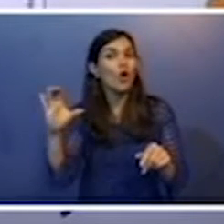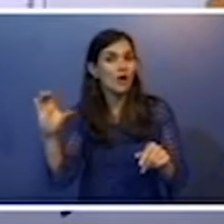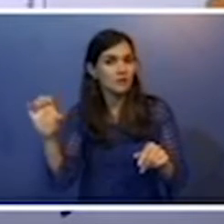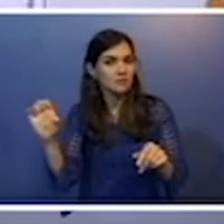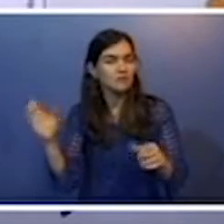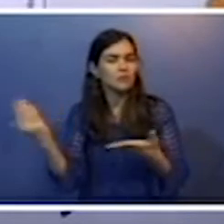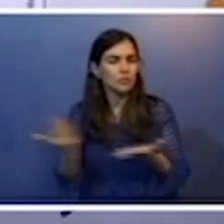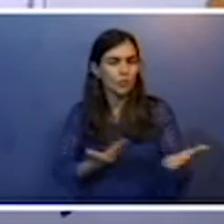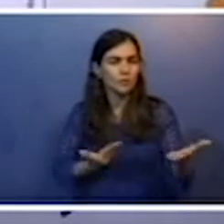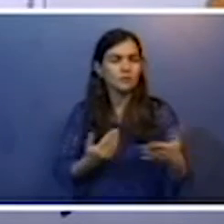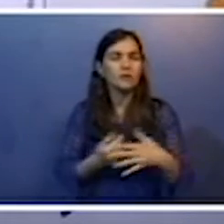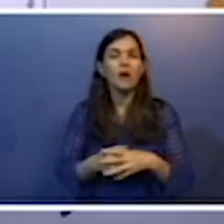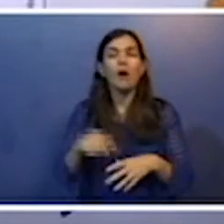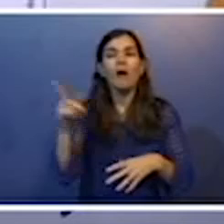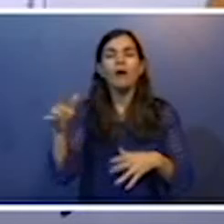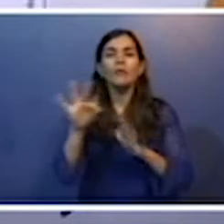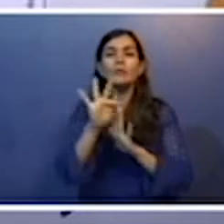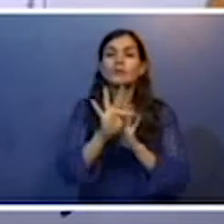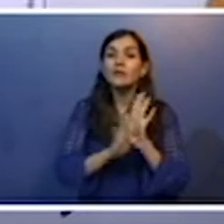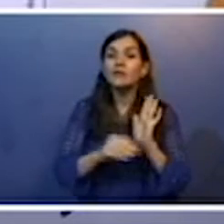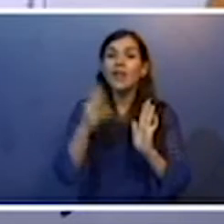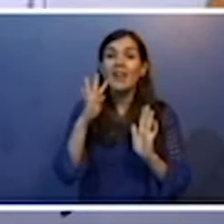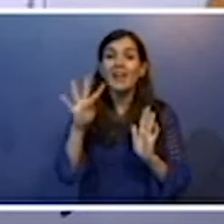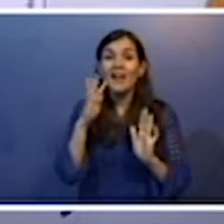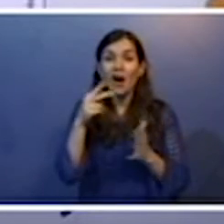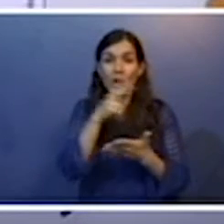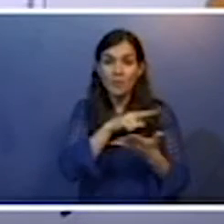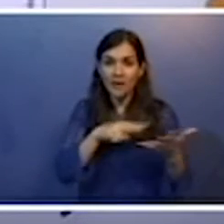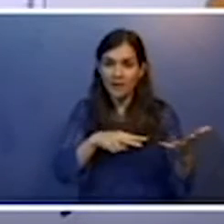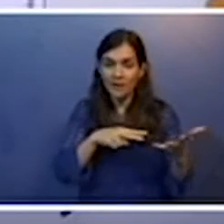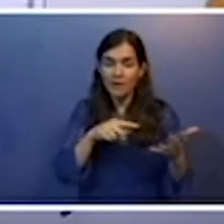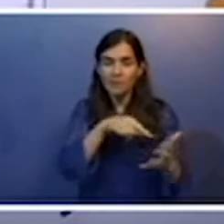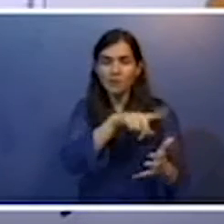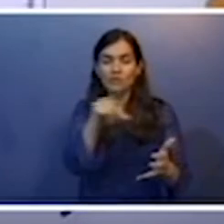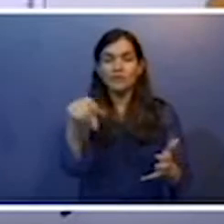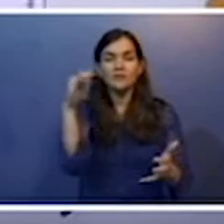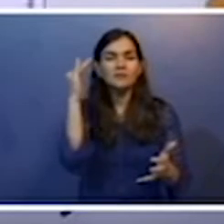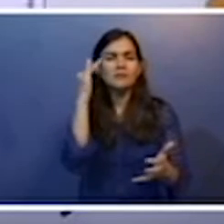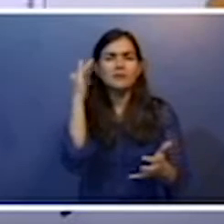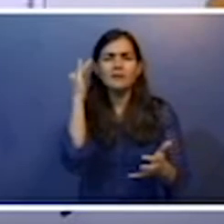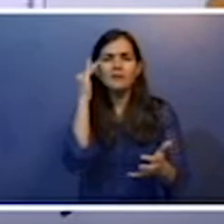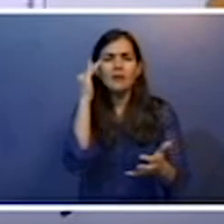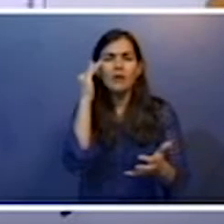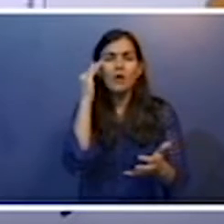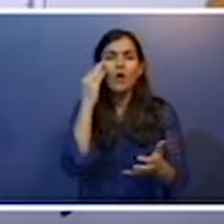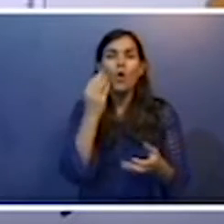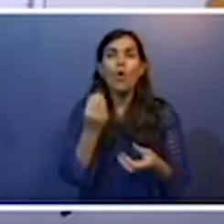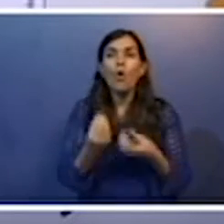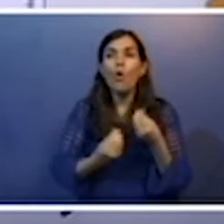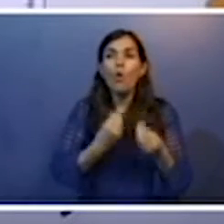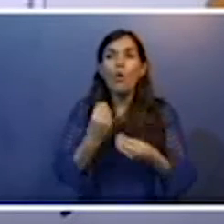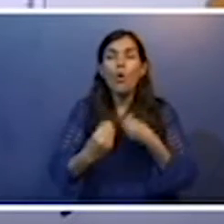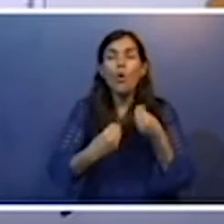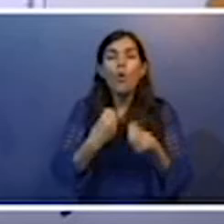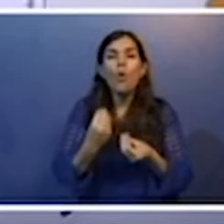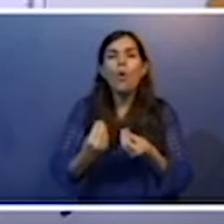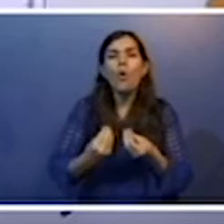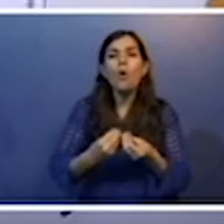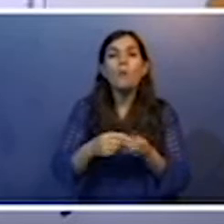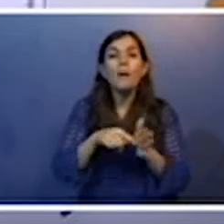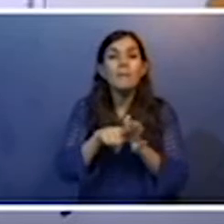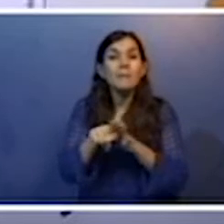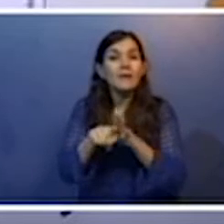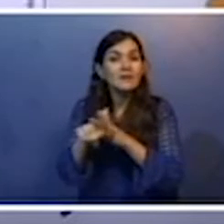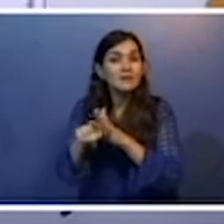ele é um texto bem bacana de ler, por isso que eu trouxe para vocês entenderem o quanto as pesquisas científicas abrangem